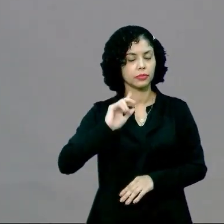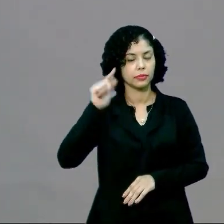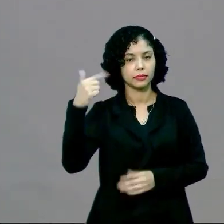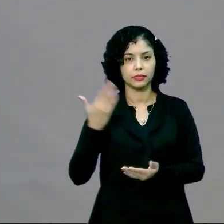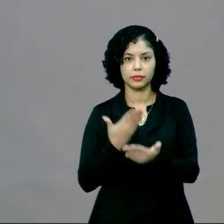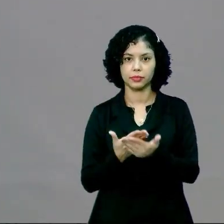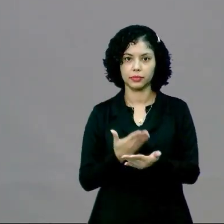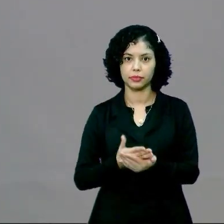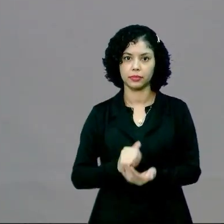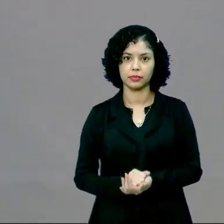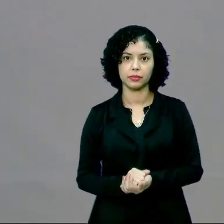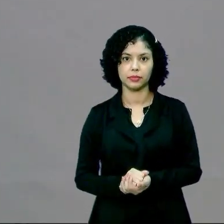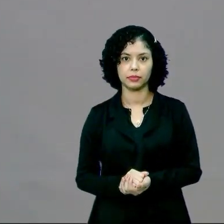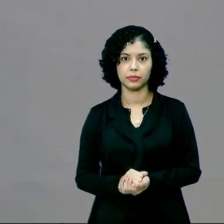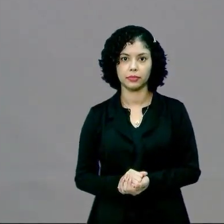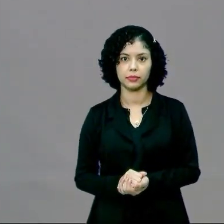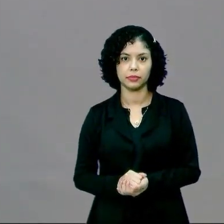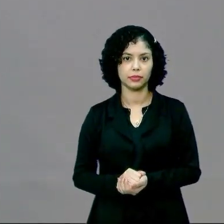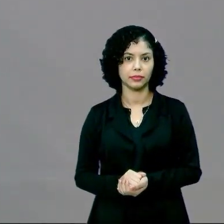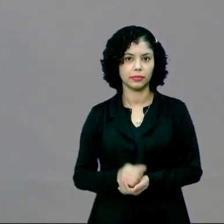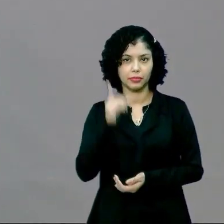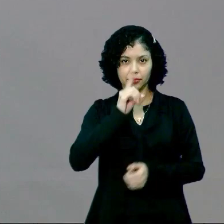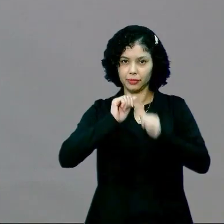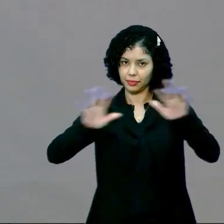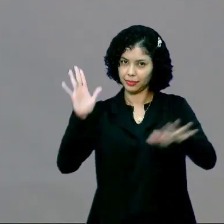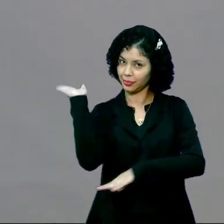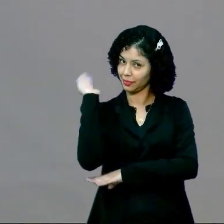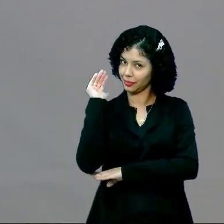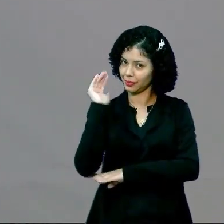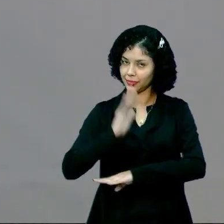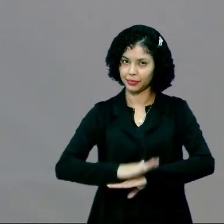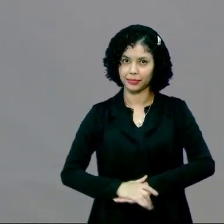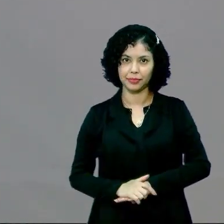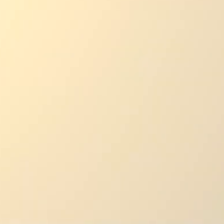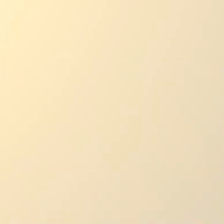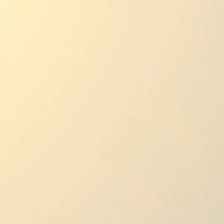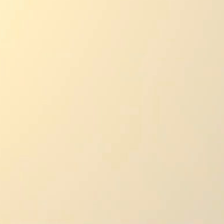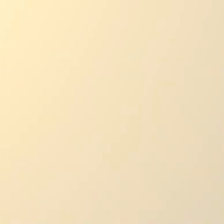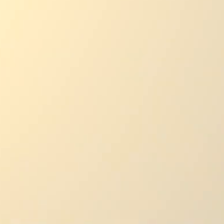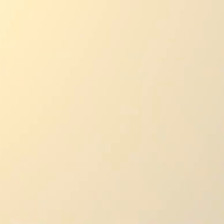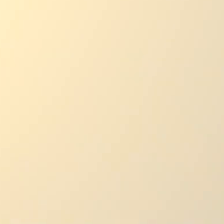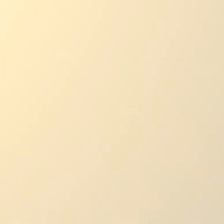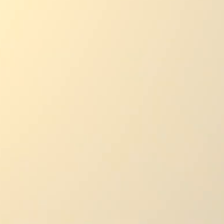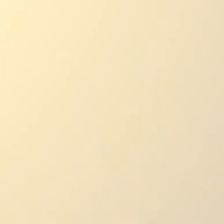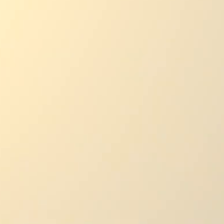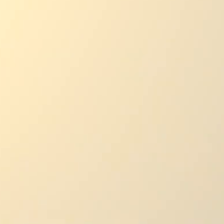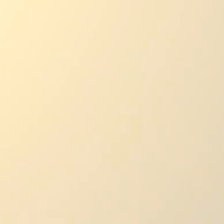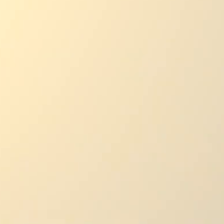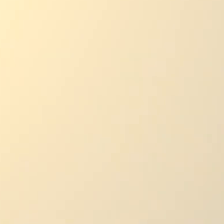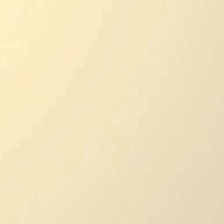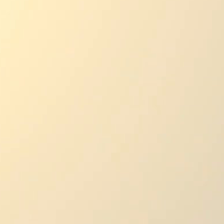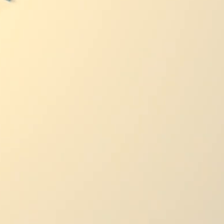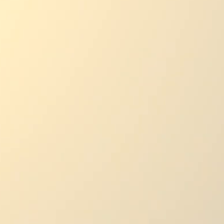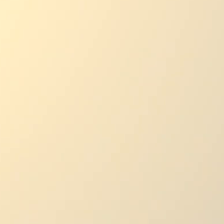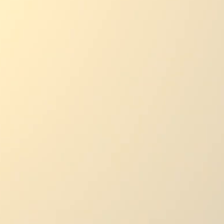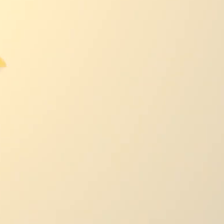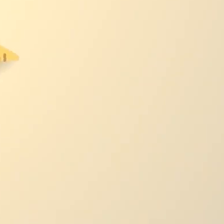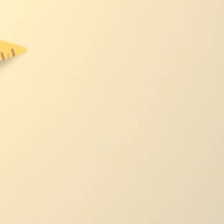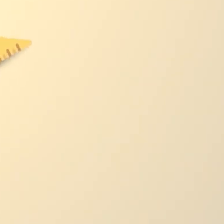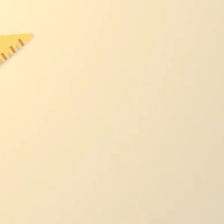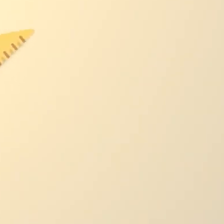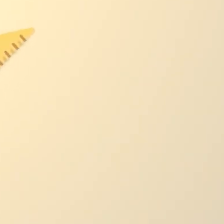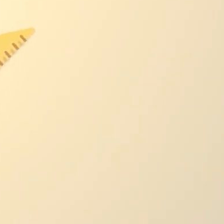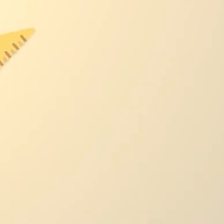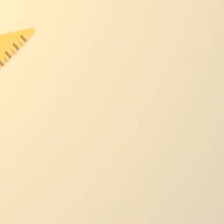vê na próxima aula e fique bem, até lá! E aí E aí